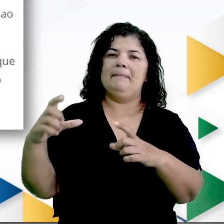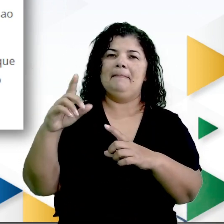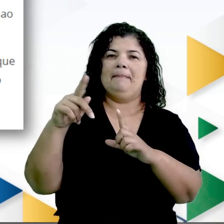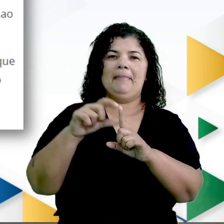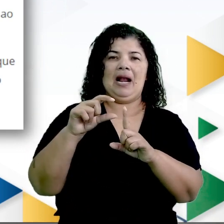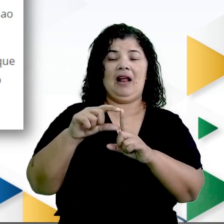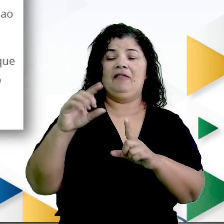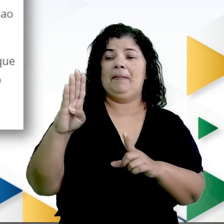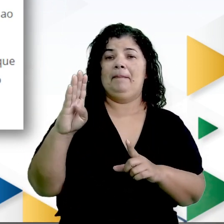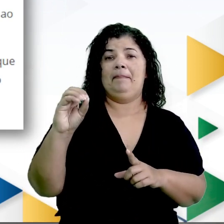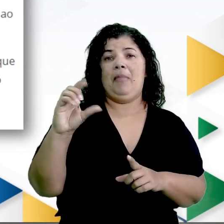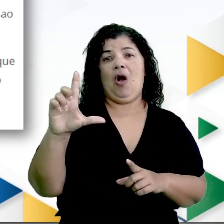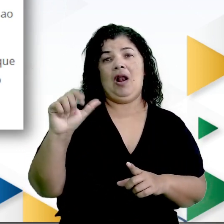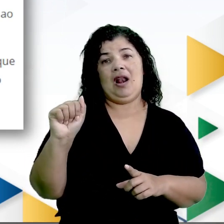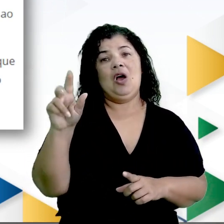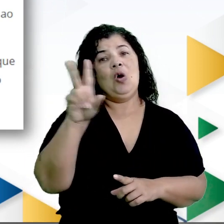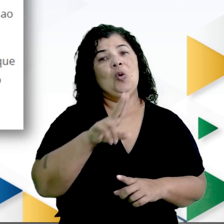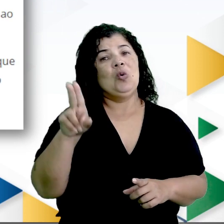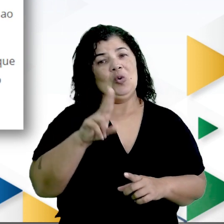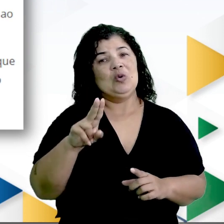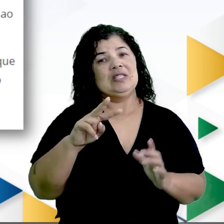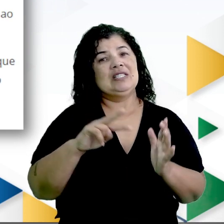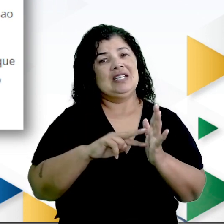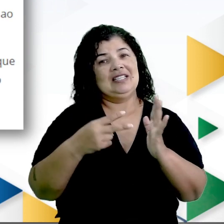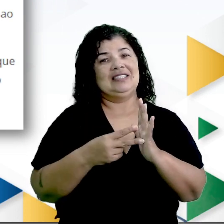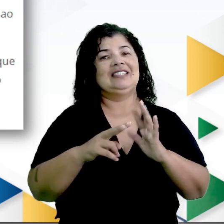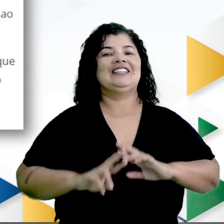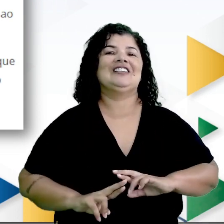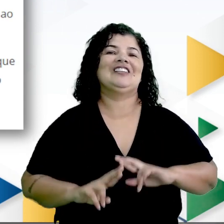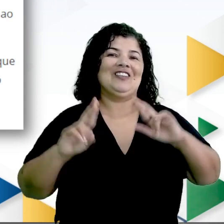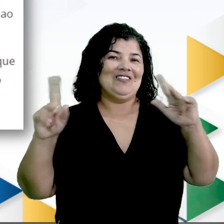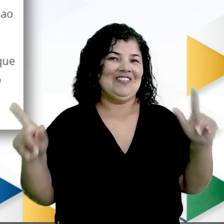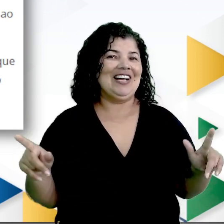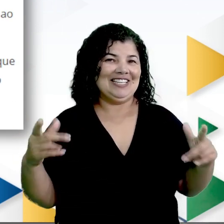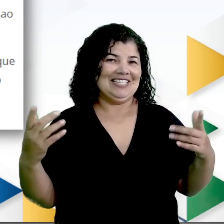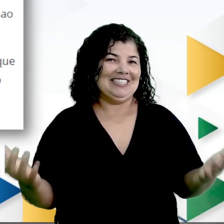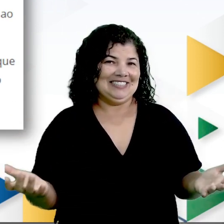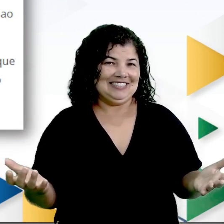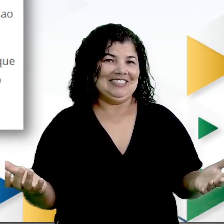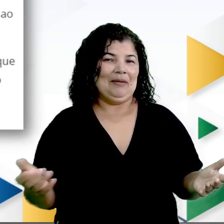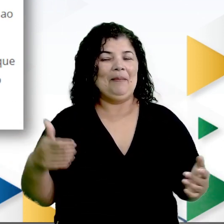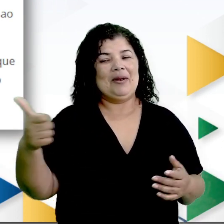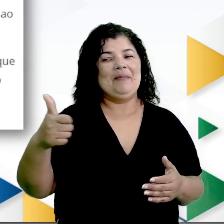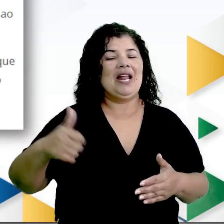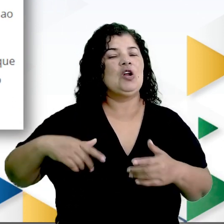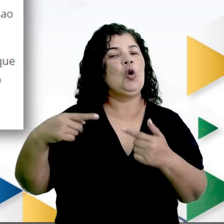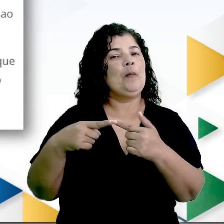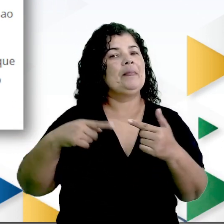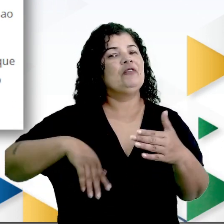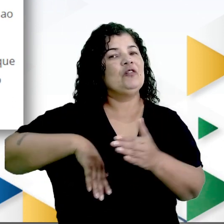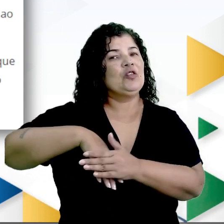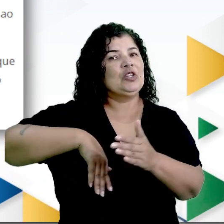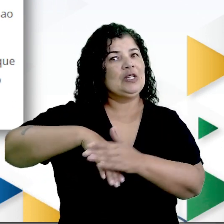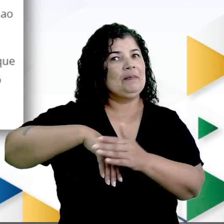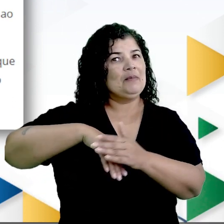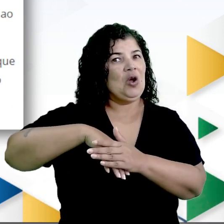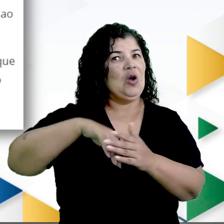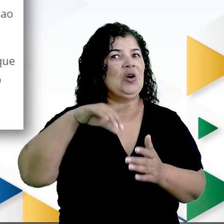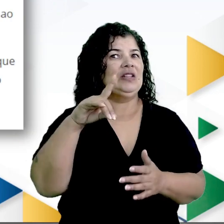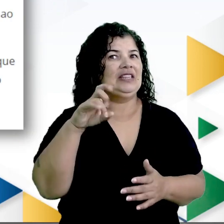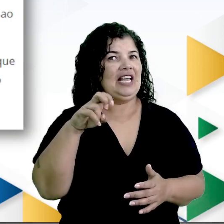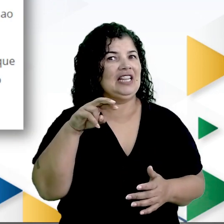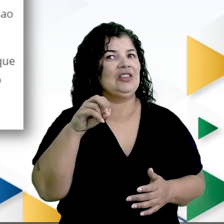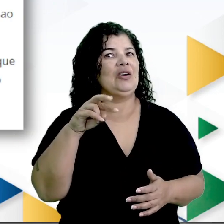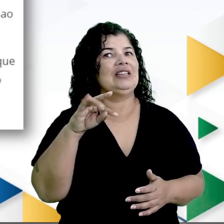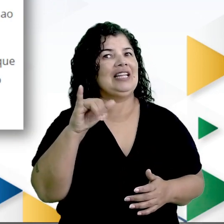só que utilizando sentidos diferentes. No primeiro caso, de futebol, denotar. No